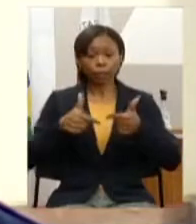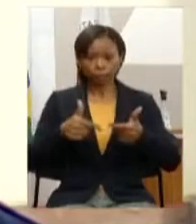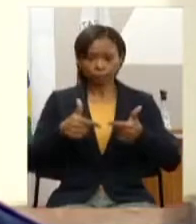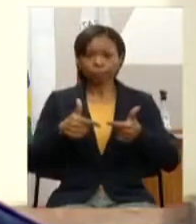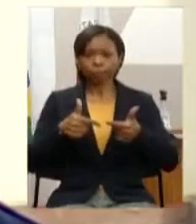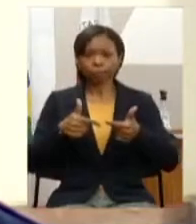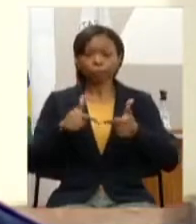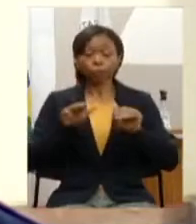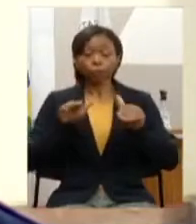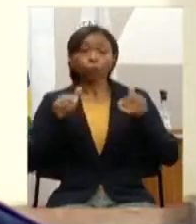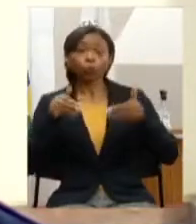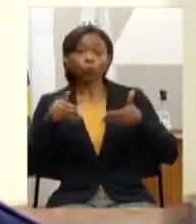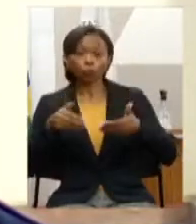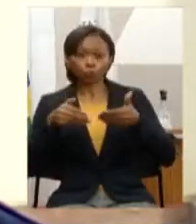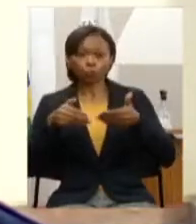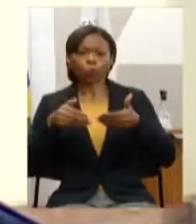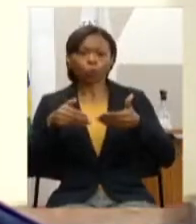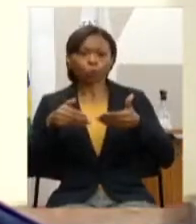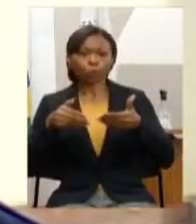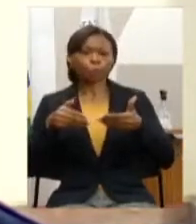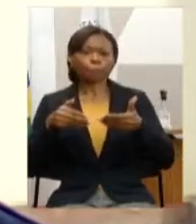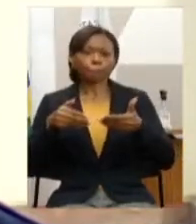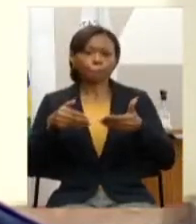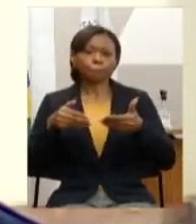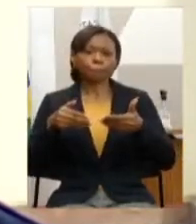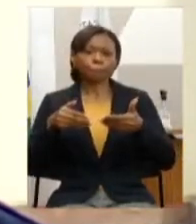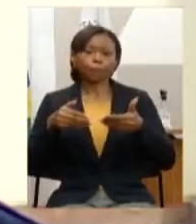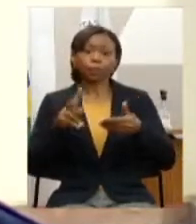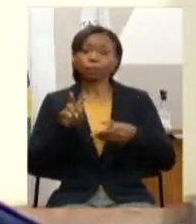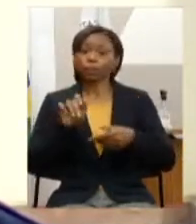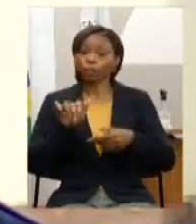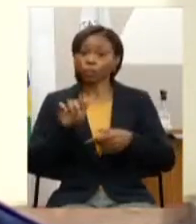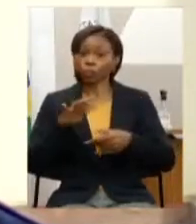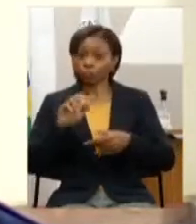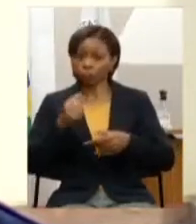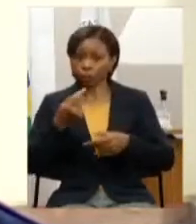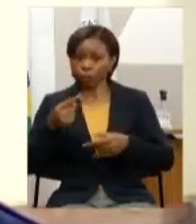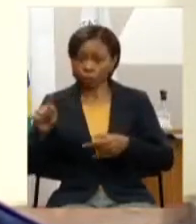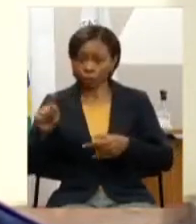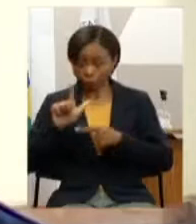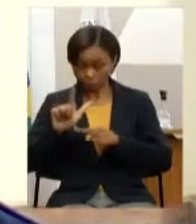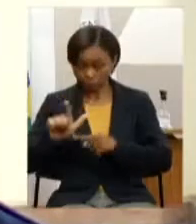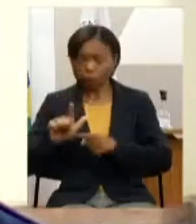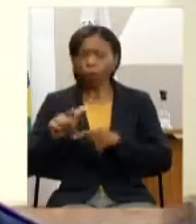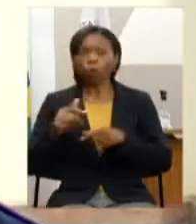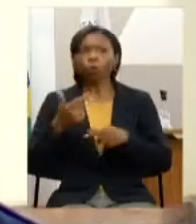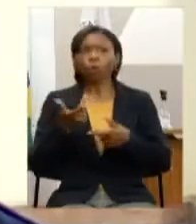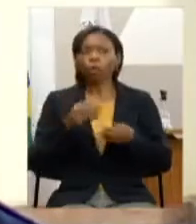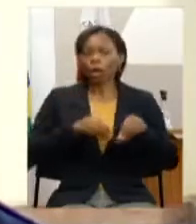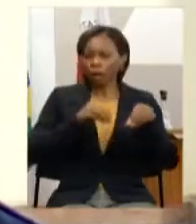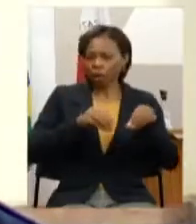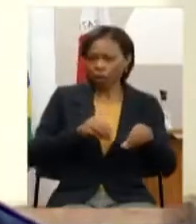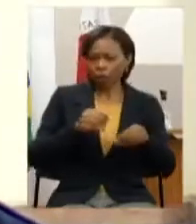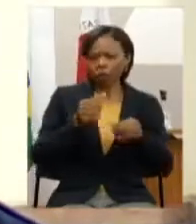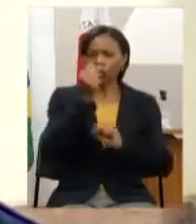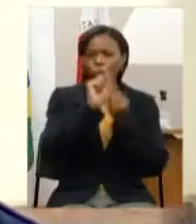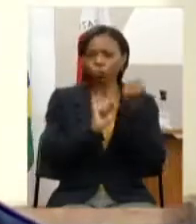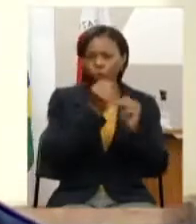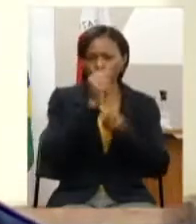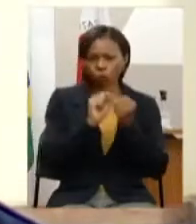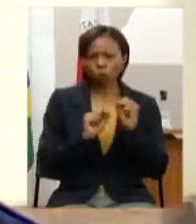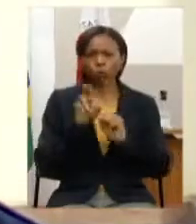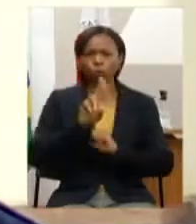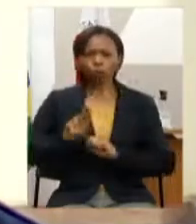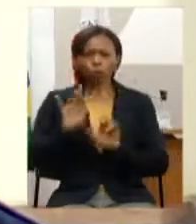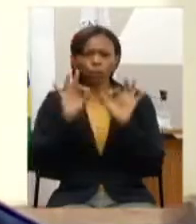educação sanitária no âmbito da sanidade animal e vegetal inspeção agroindústria uso correto defensivo e